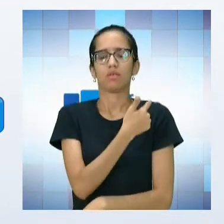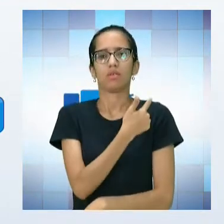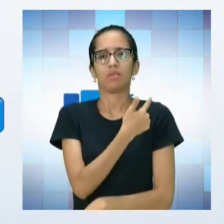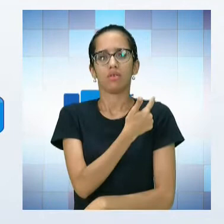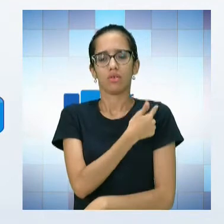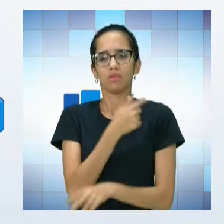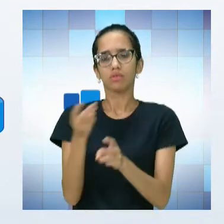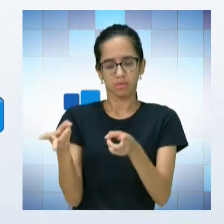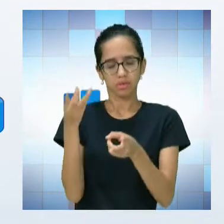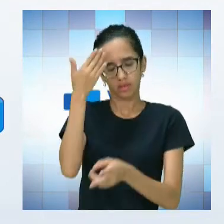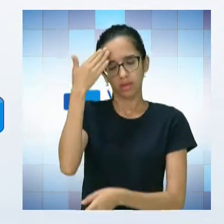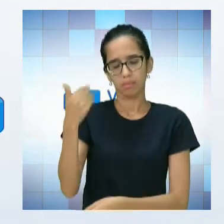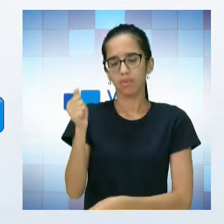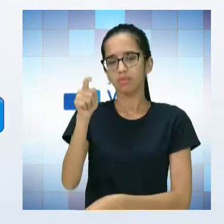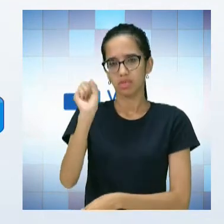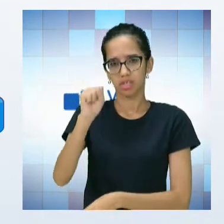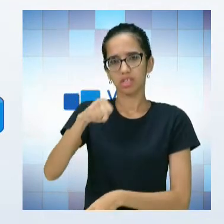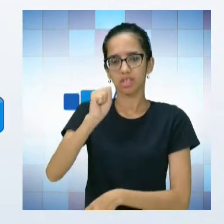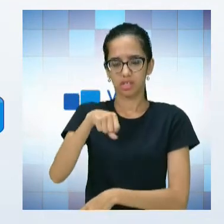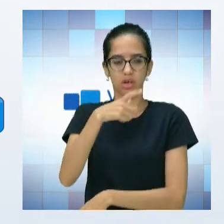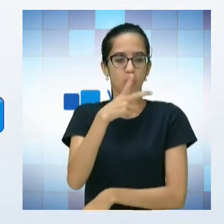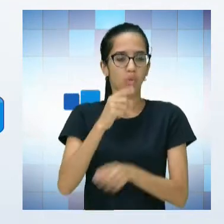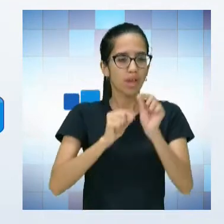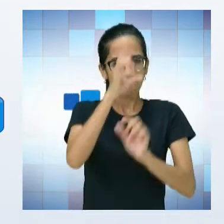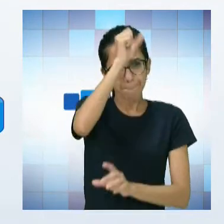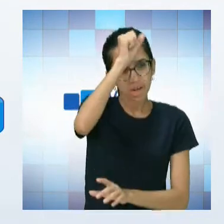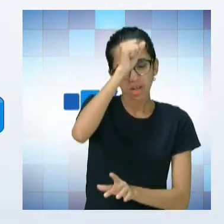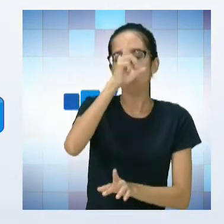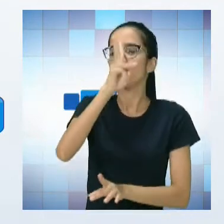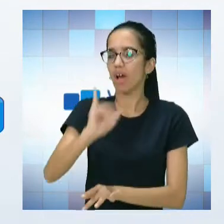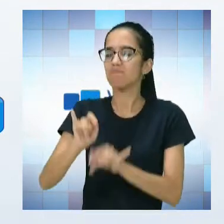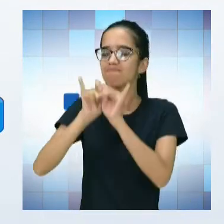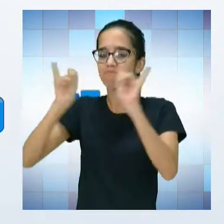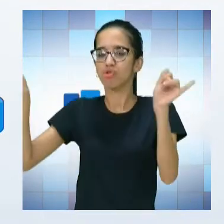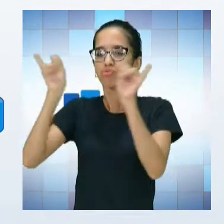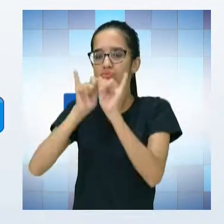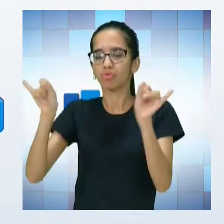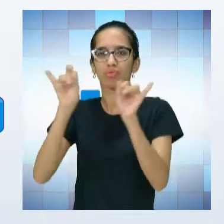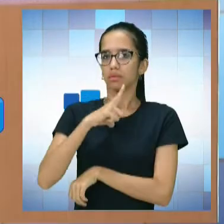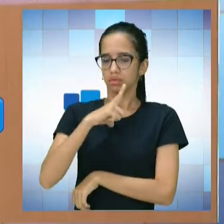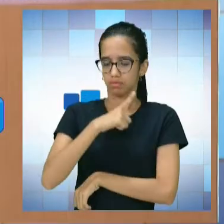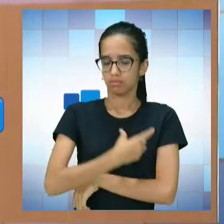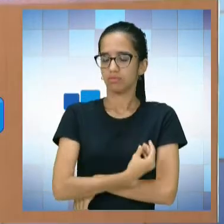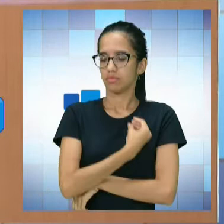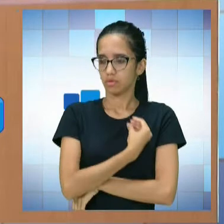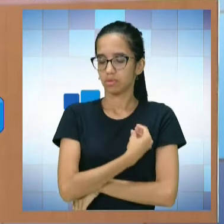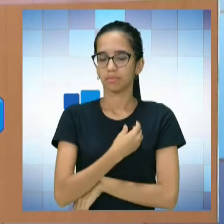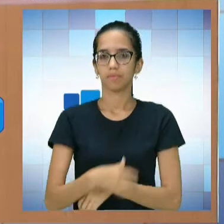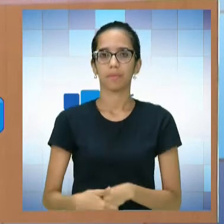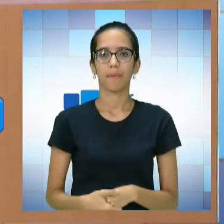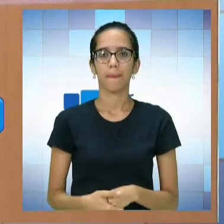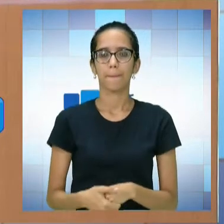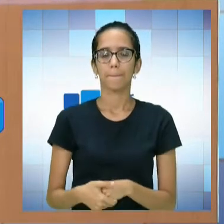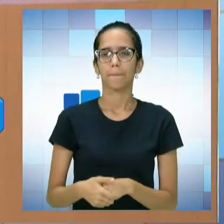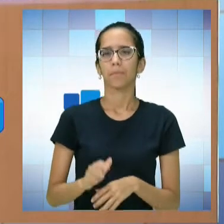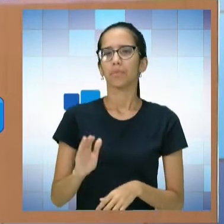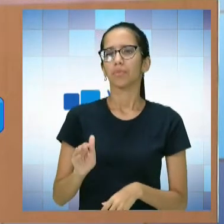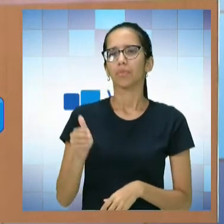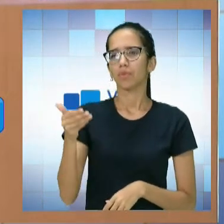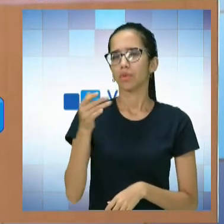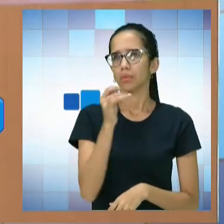que eles obtiveram durante o curso. Foi um curso muito proveitoso. Professor, quando nós